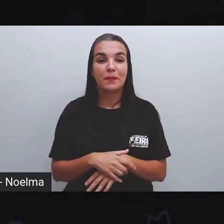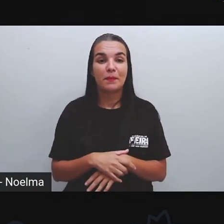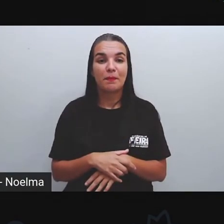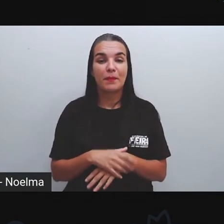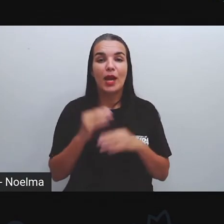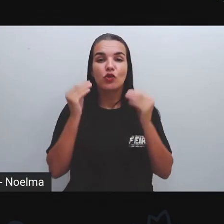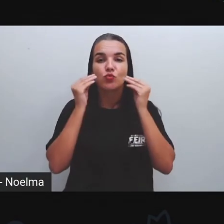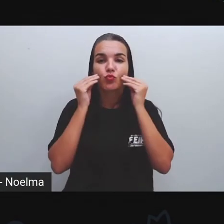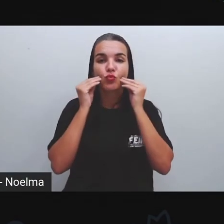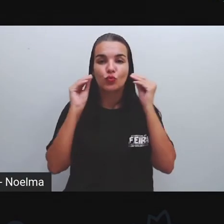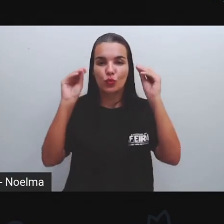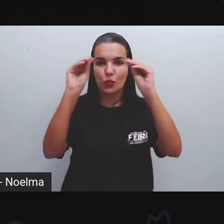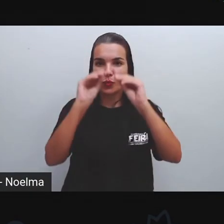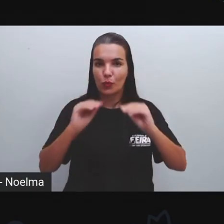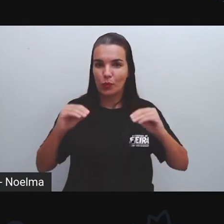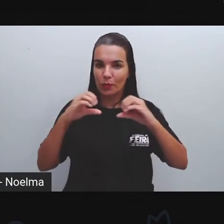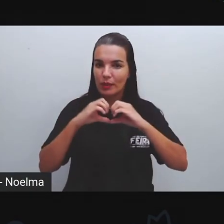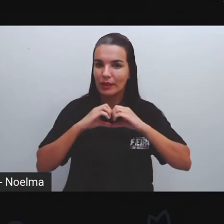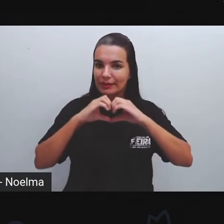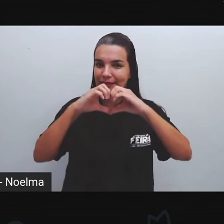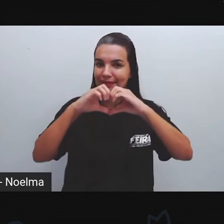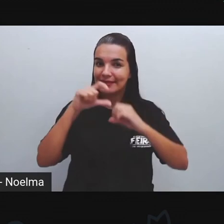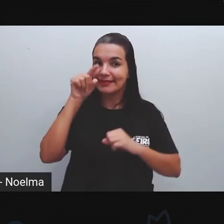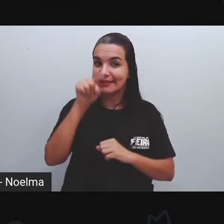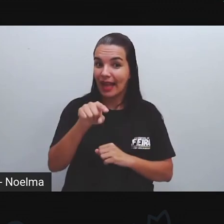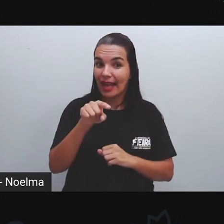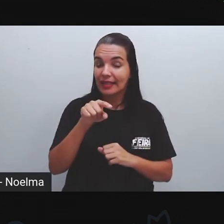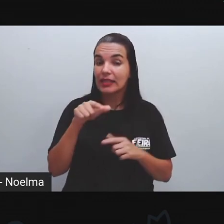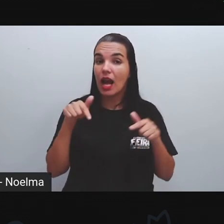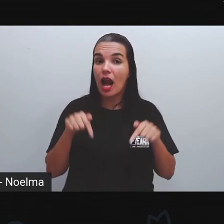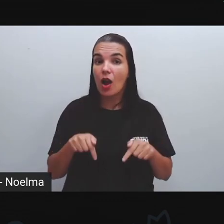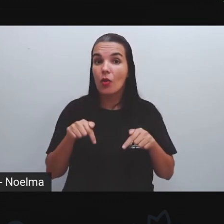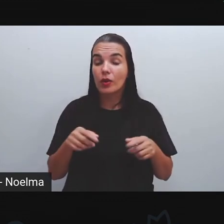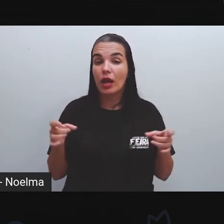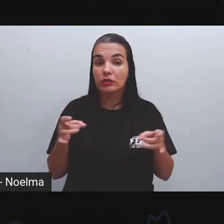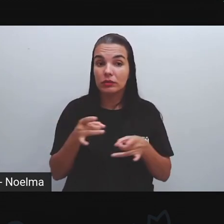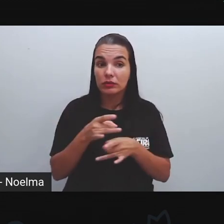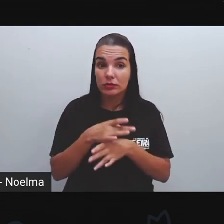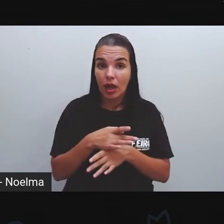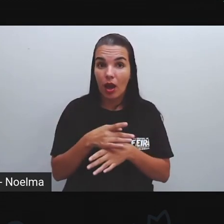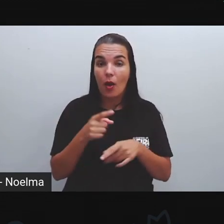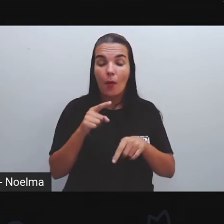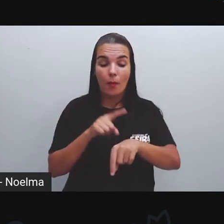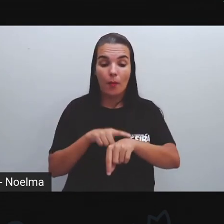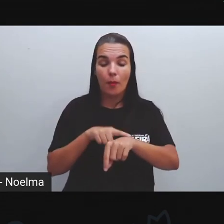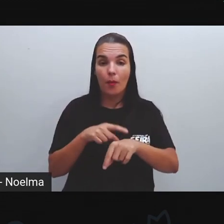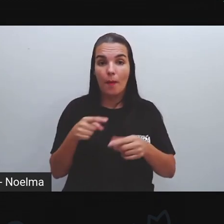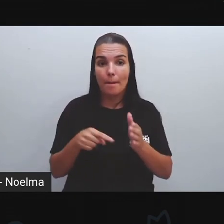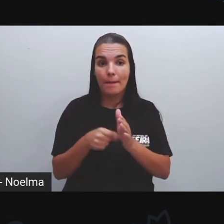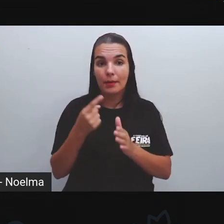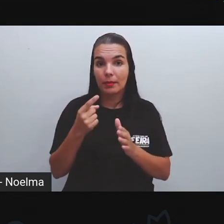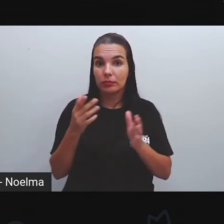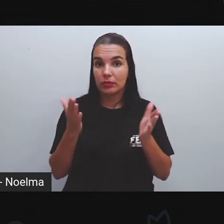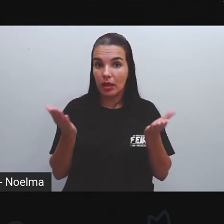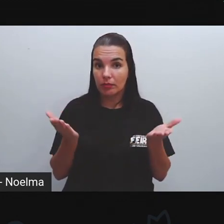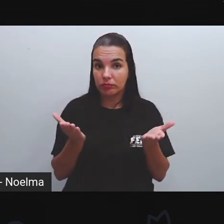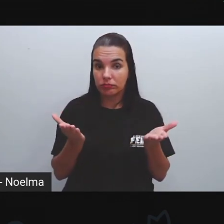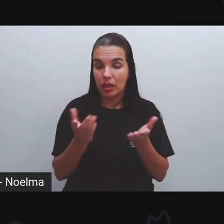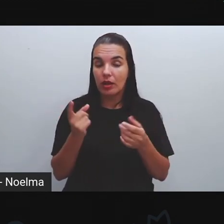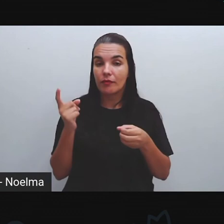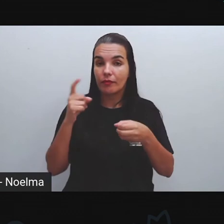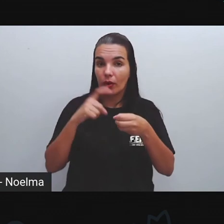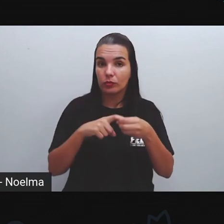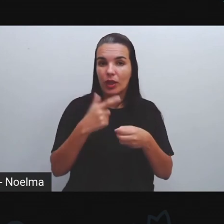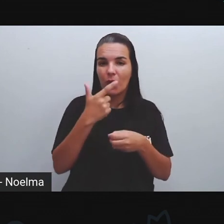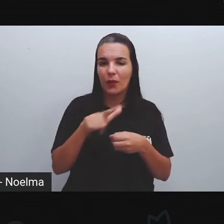Um beijo no coração de cada um de vocês. Esse está encerrando o nosso primeiro momento, mas daqui a pouquinho a gente volta